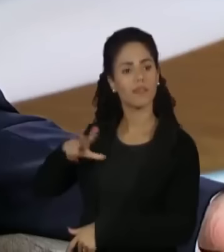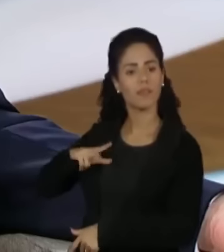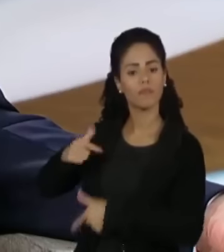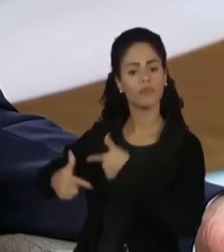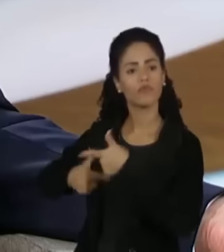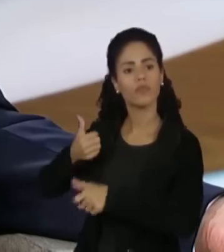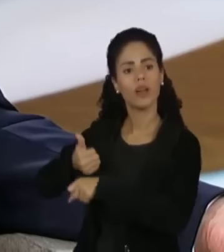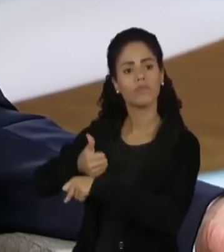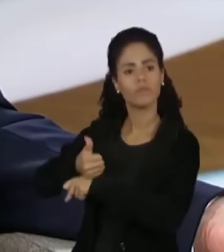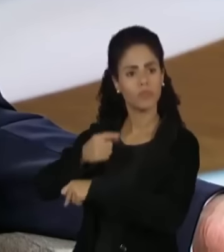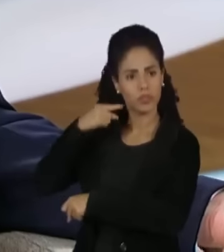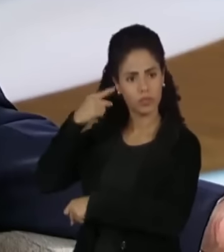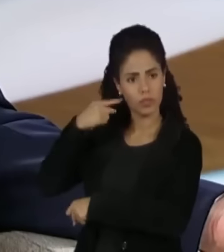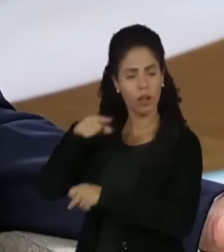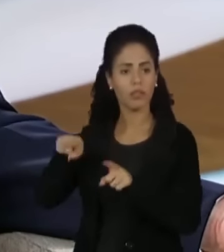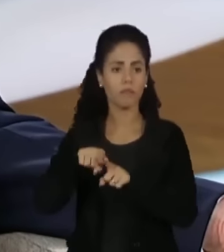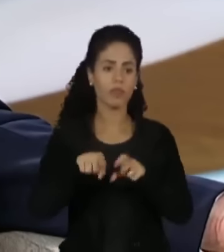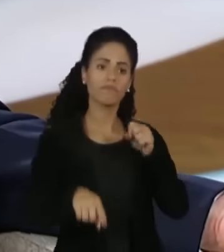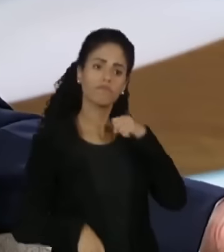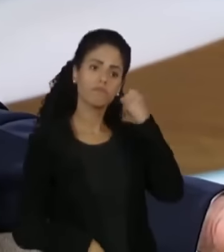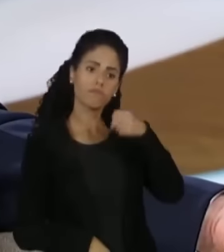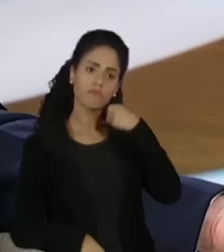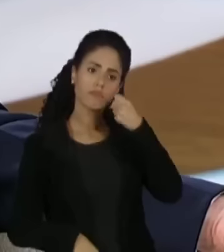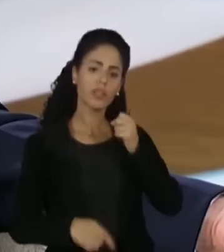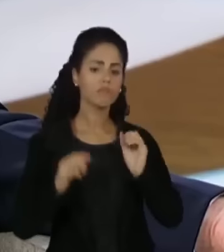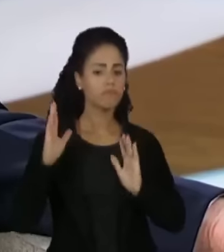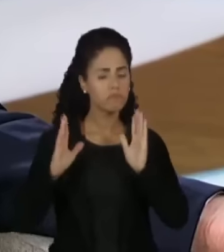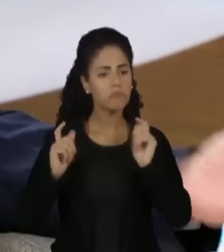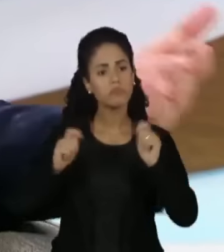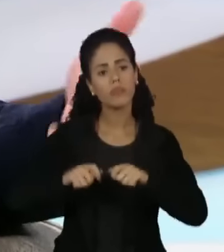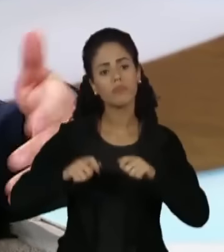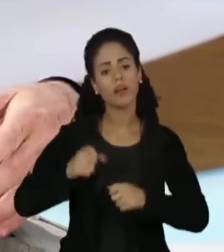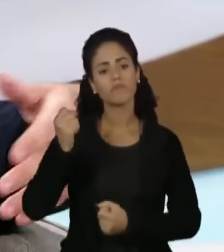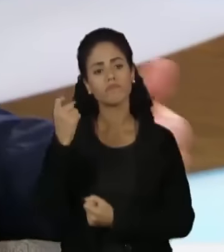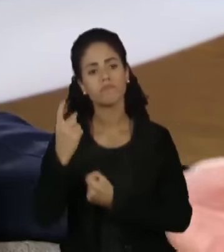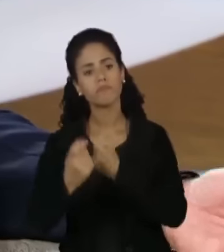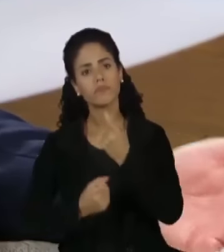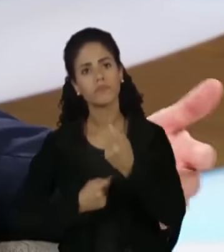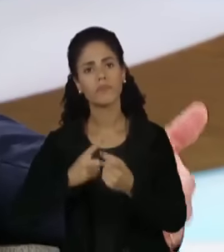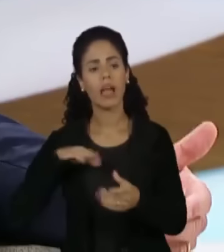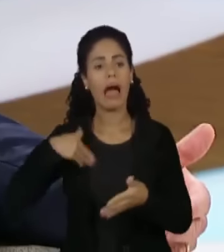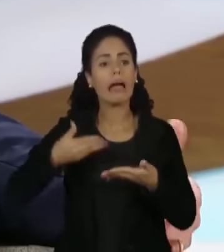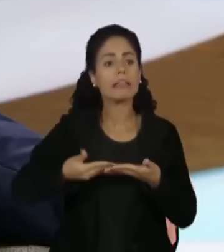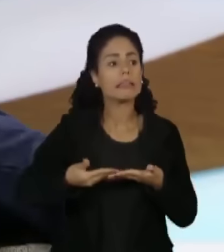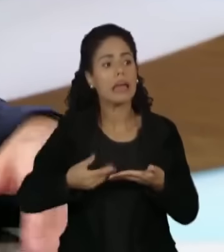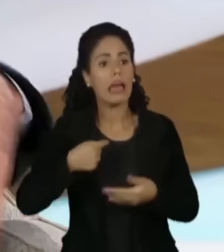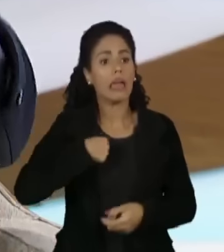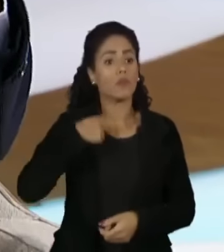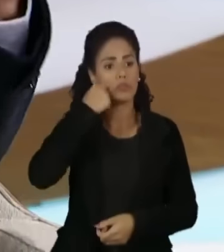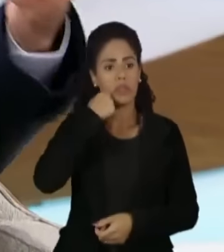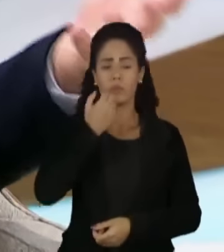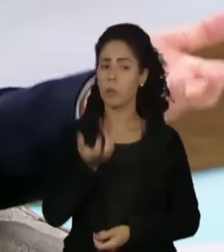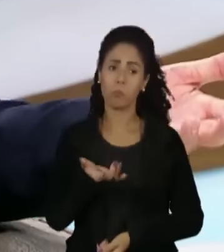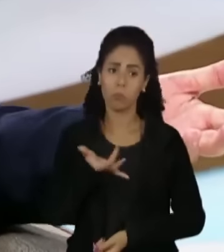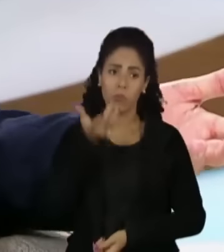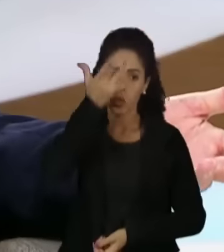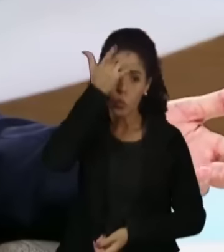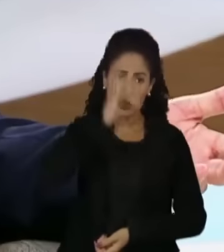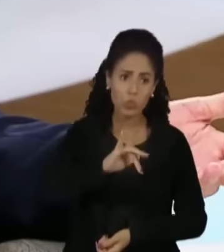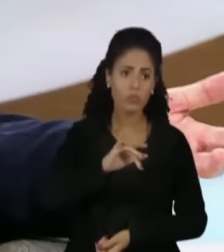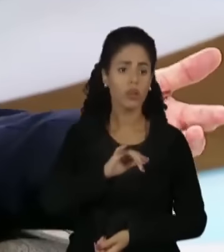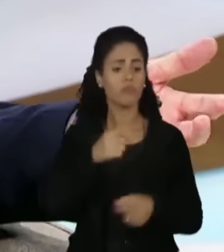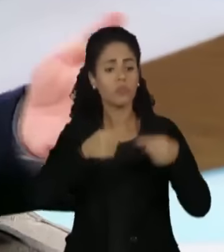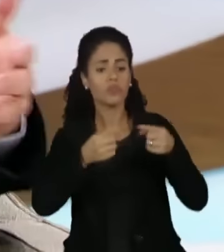além da minha atividade no serviço público, eu sei que isso é temporário, uma hora acaba. Eu não sei até quando eu vou ser senador, eu não sei quando é que eu vou deixar